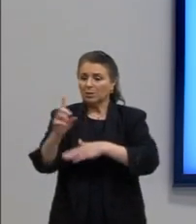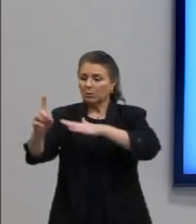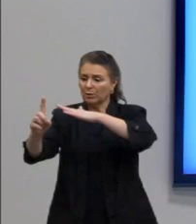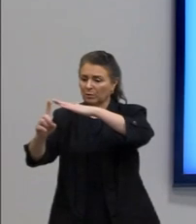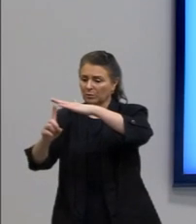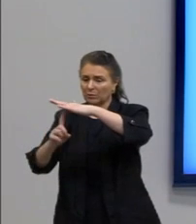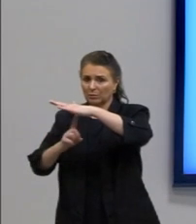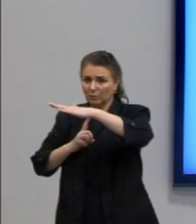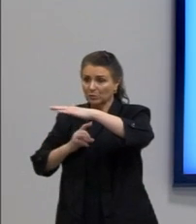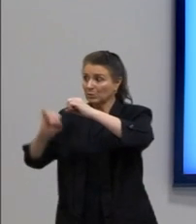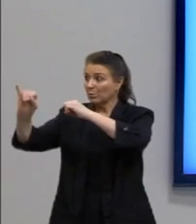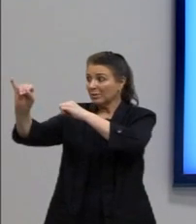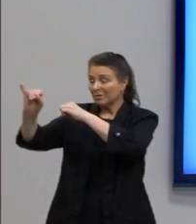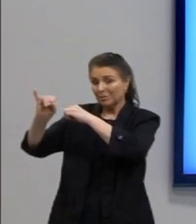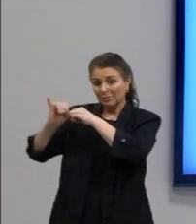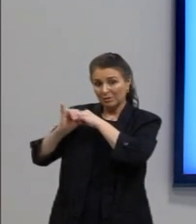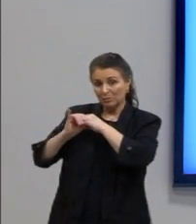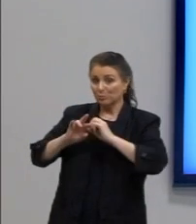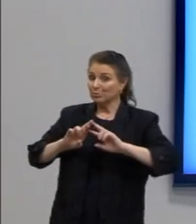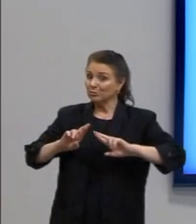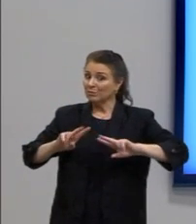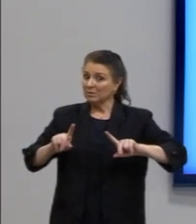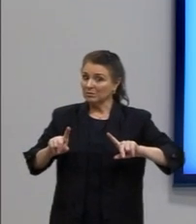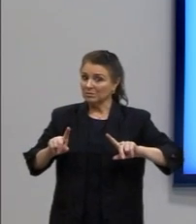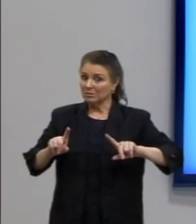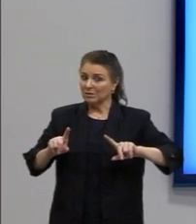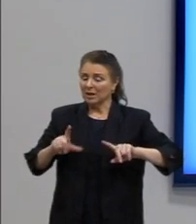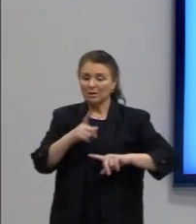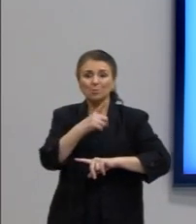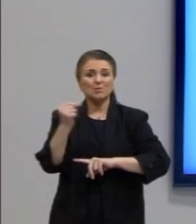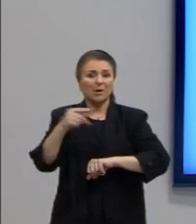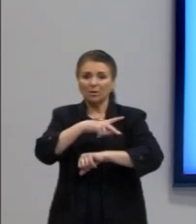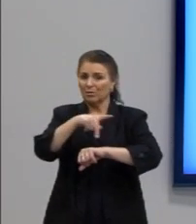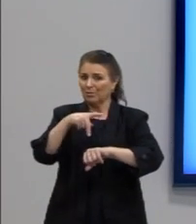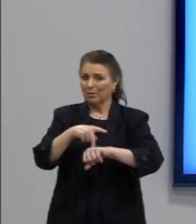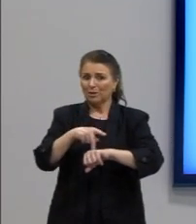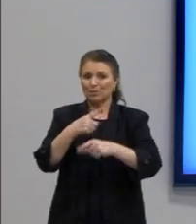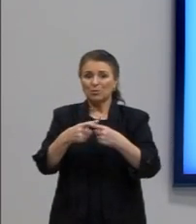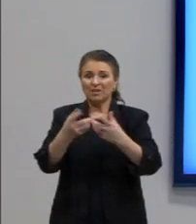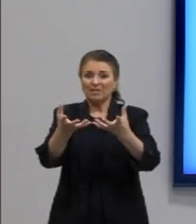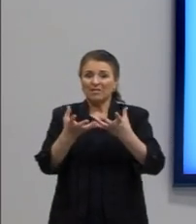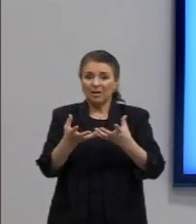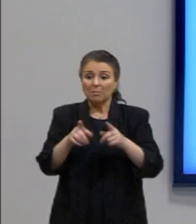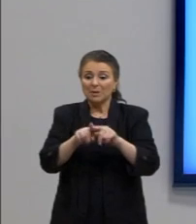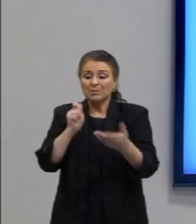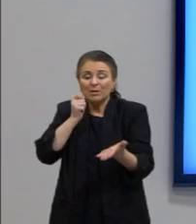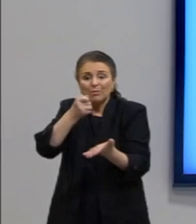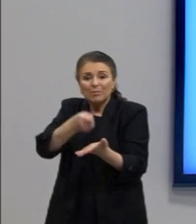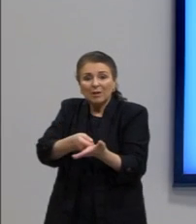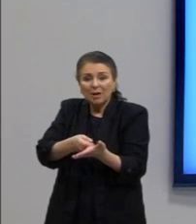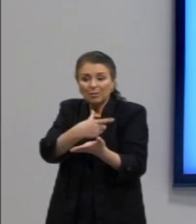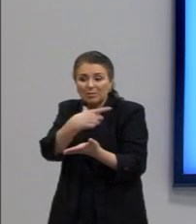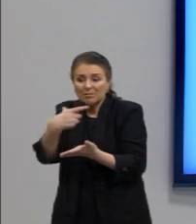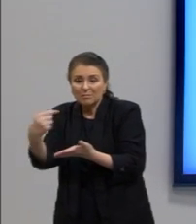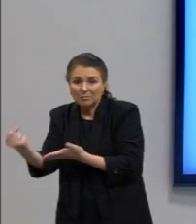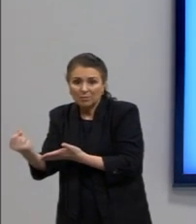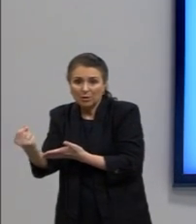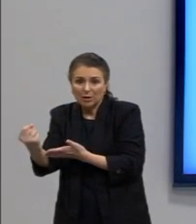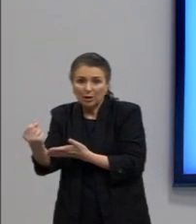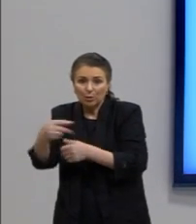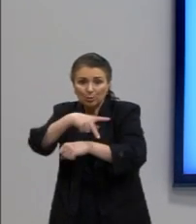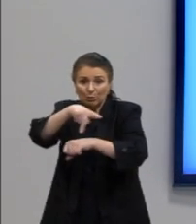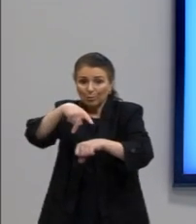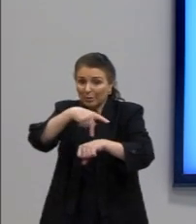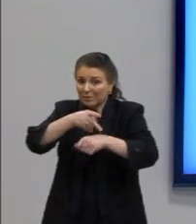esses imigrantes, é um pouco diferente, ele não sai porque ele quer, ele sai por uma obrigatoriedade, ele é forçado a sair para